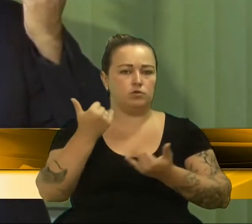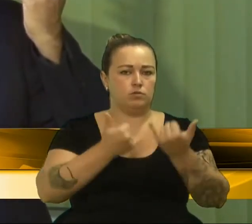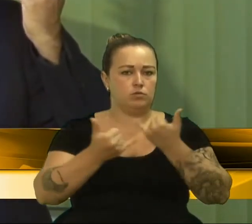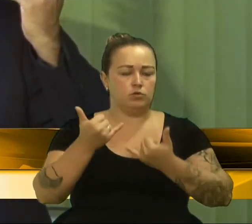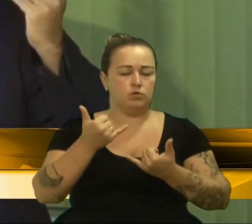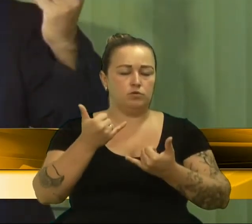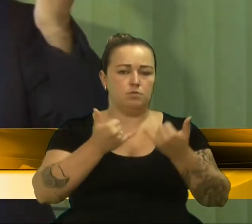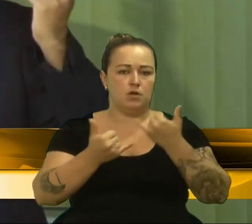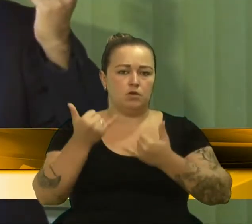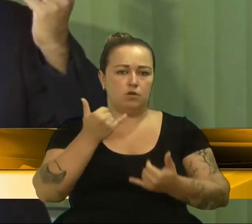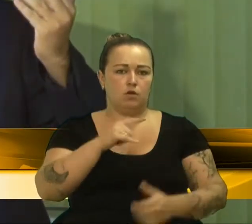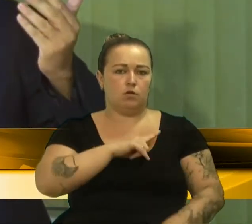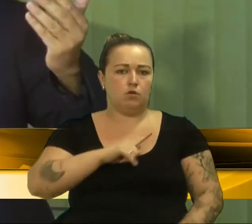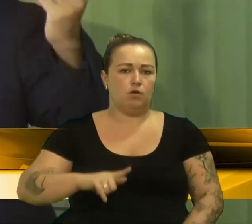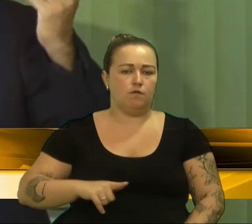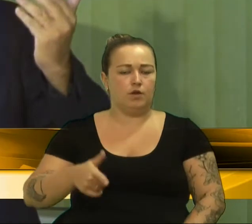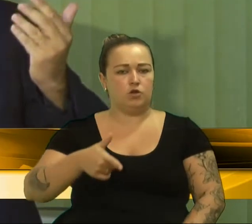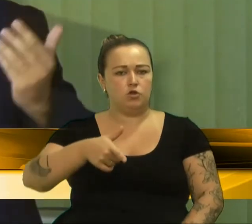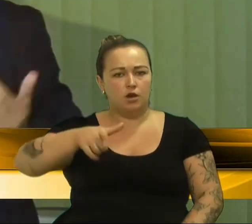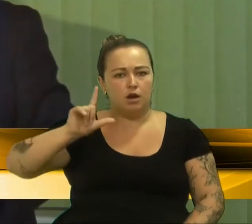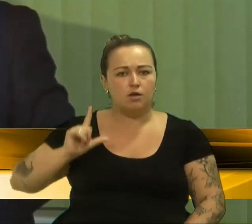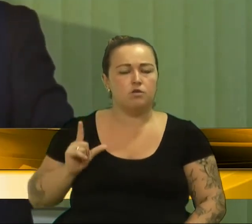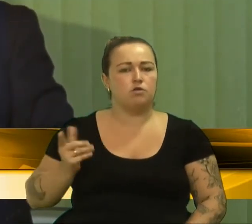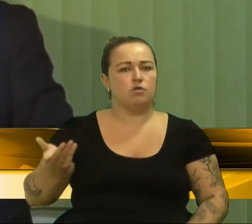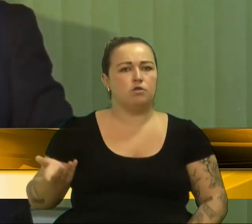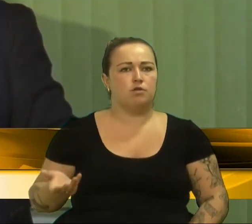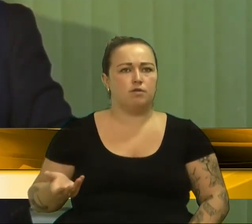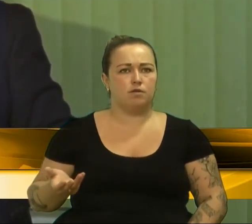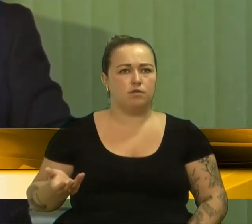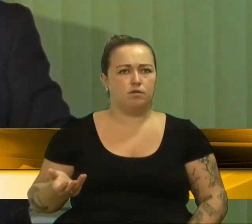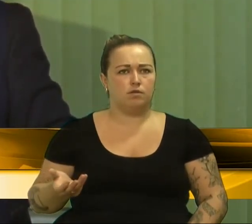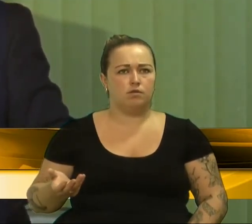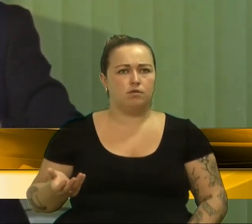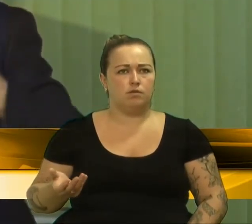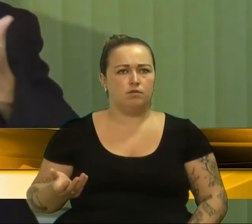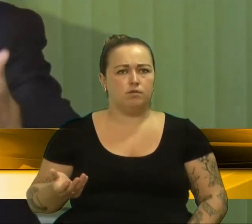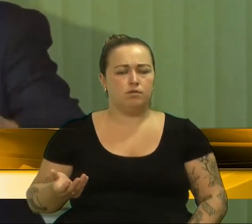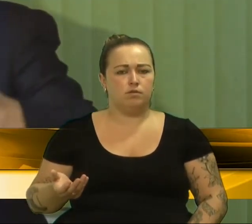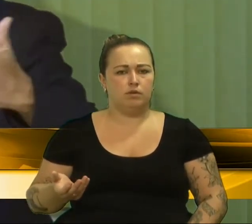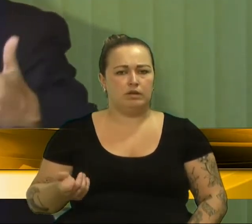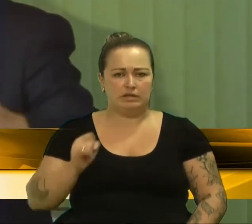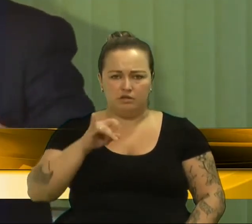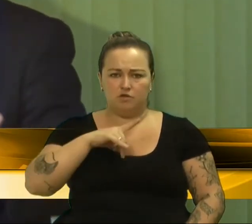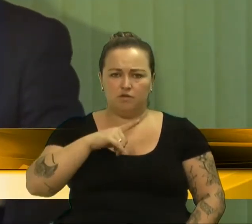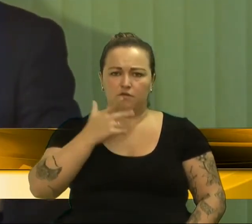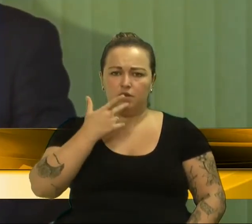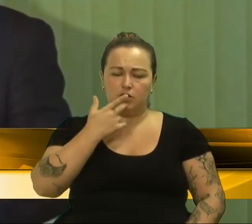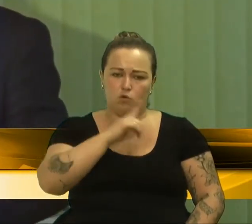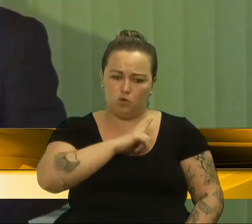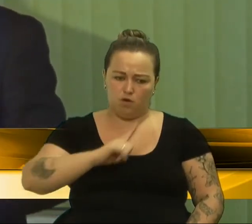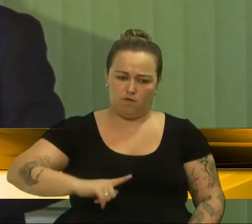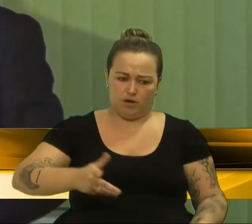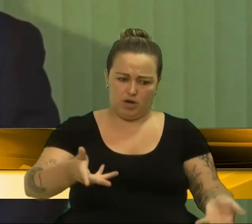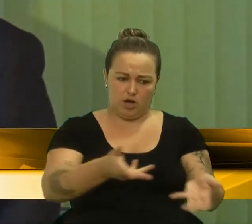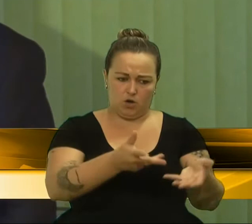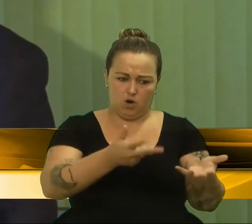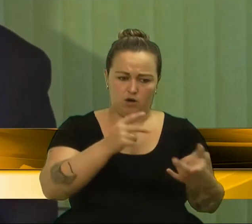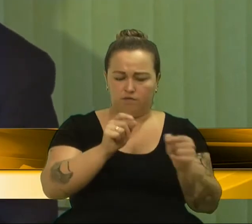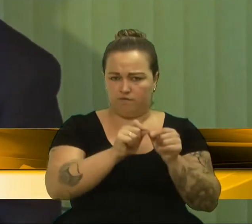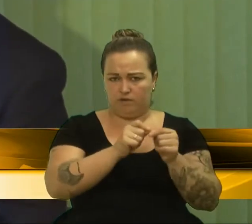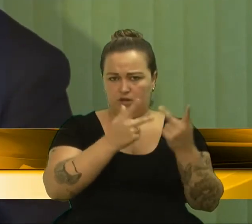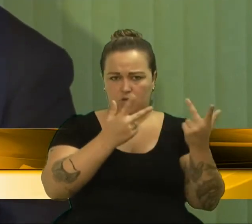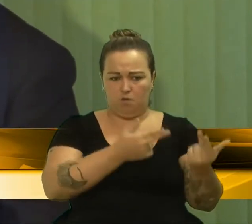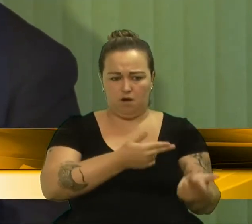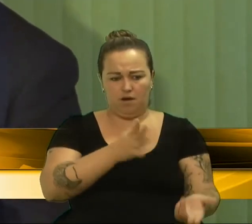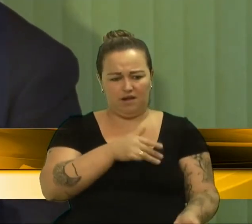o governo anterior, sobre denúncias, sobre situações envolvendo o governo anterior. E se tivesse que fazer sobre o atual governo, faria também. Então, é